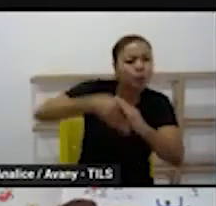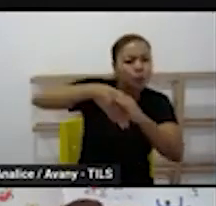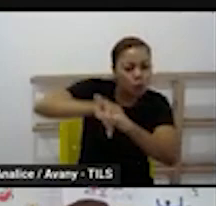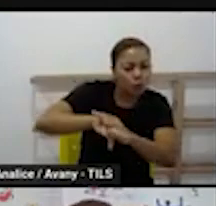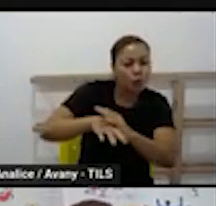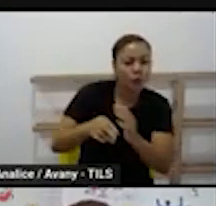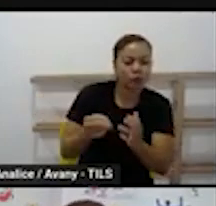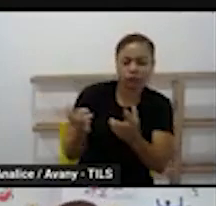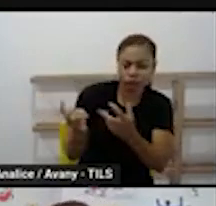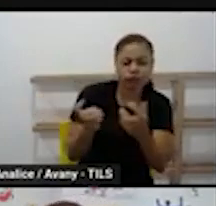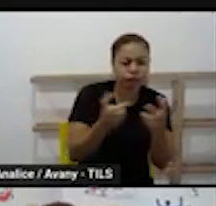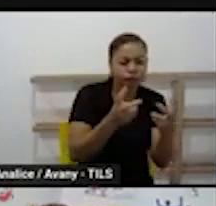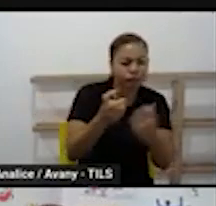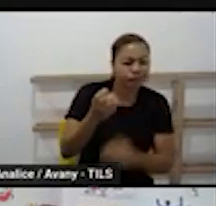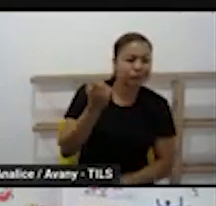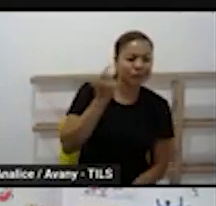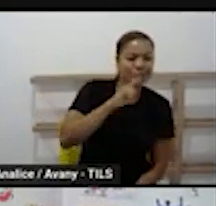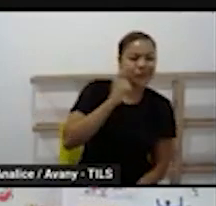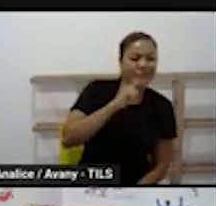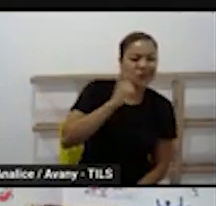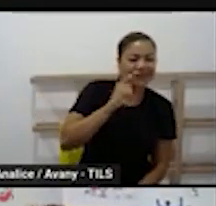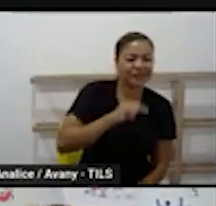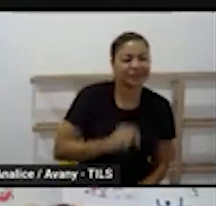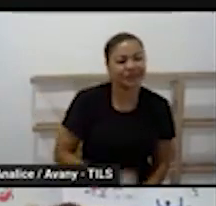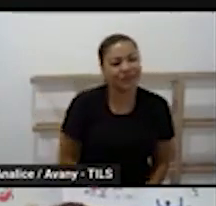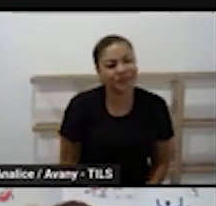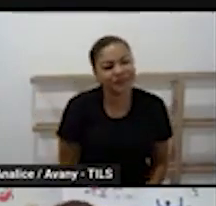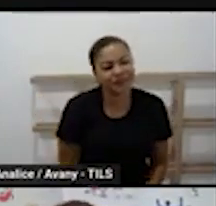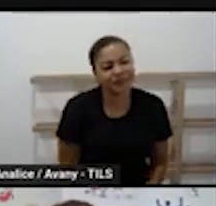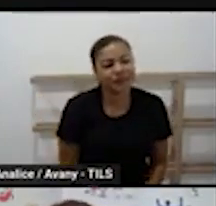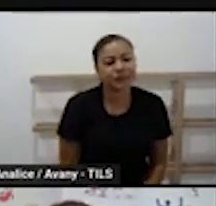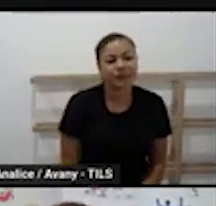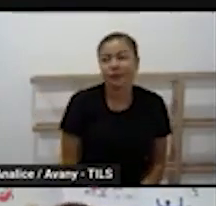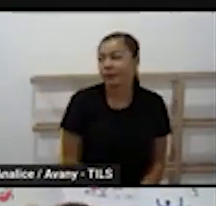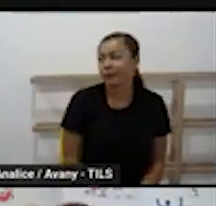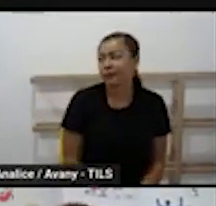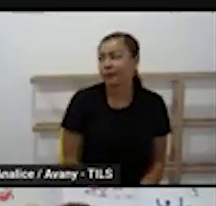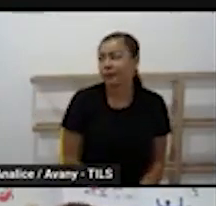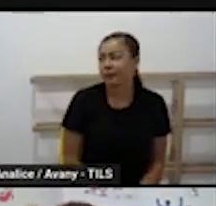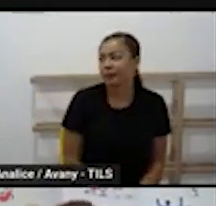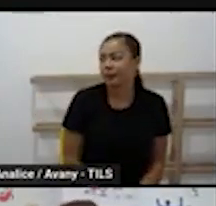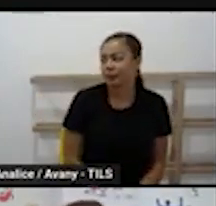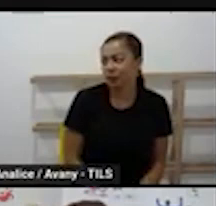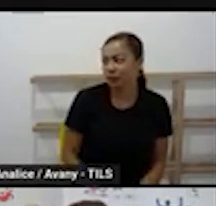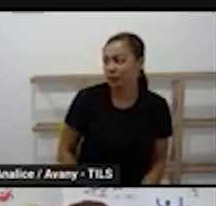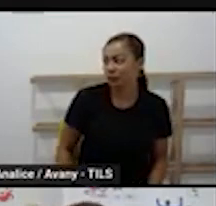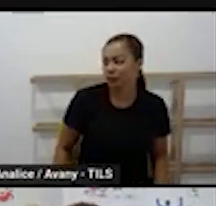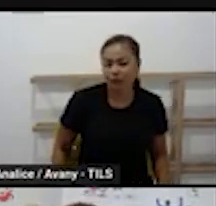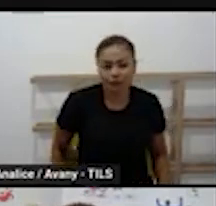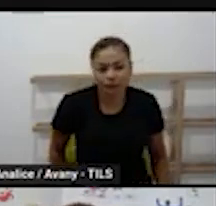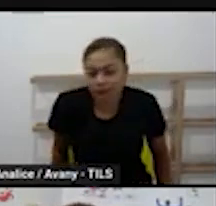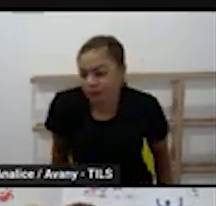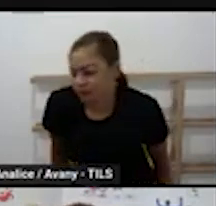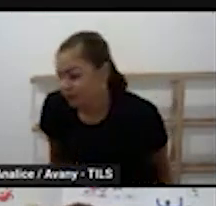essa autonomia. Muito bem. A rotina situa o professor e a criança no tempo e no espaço. Cleide